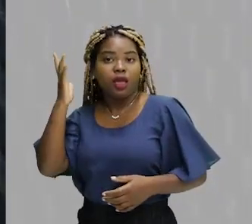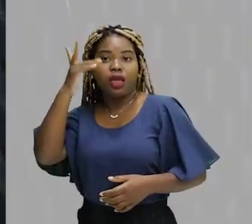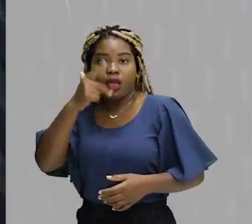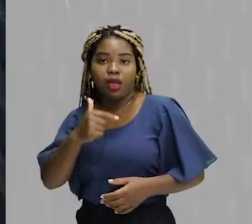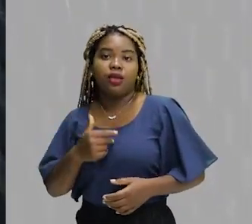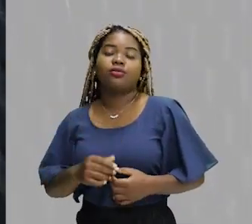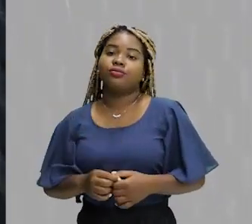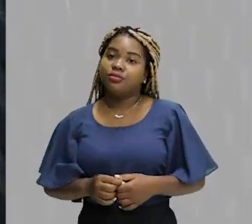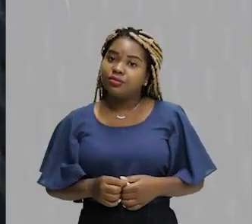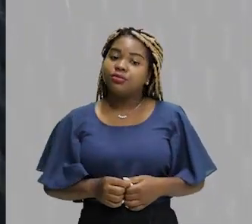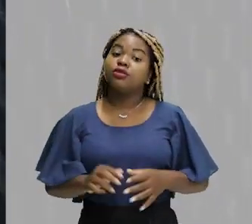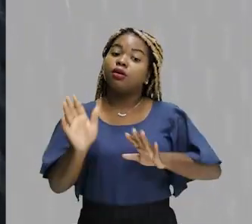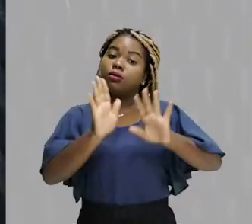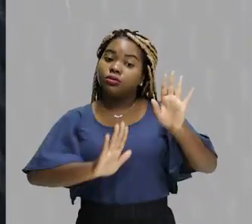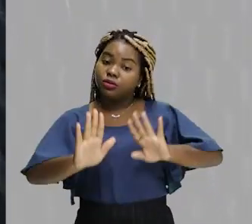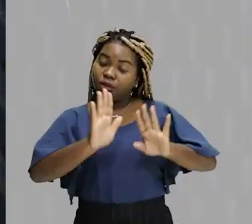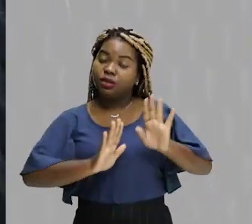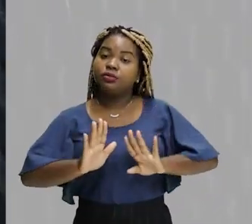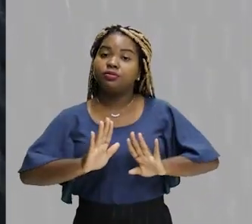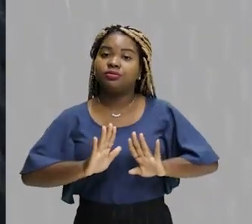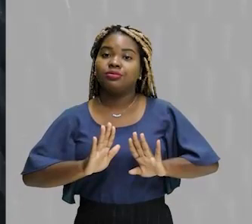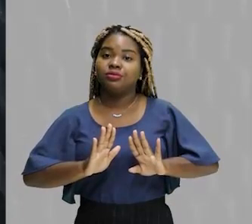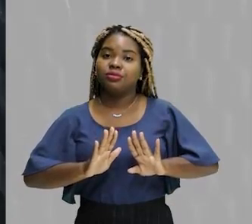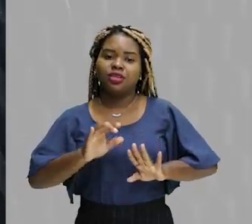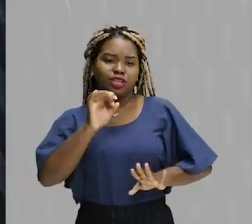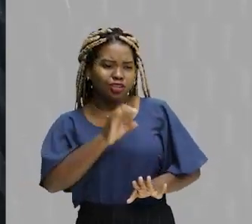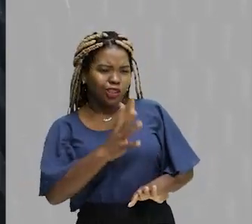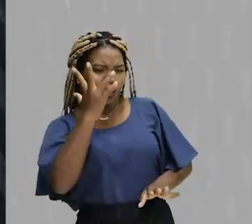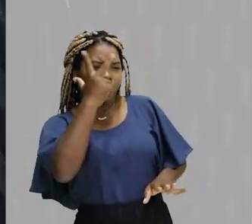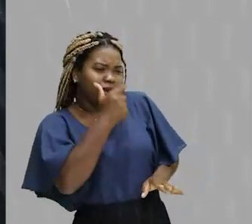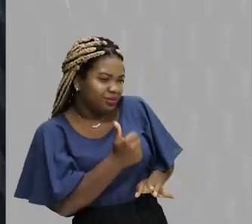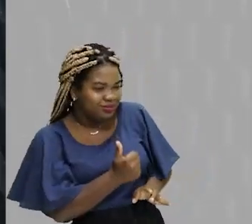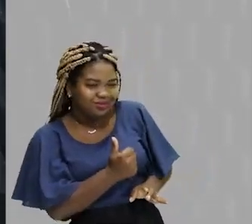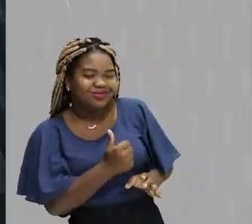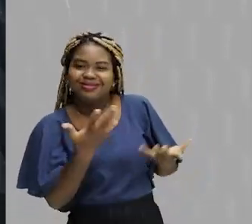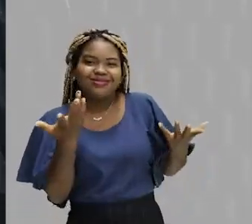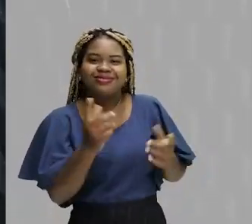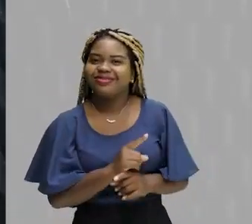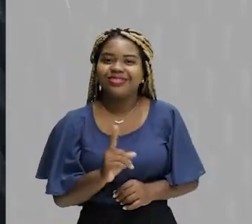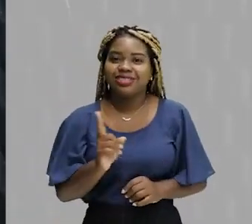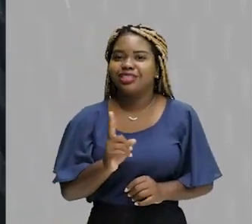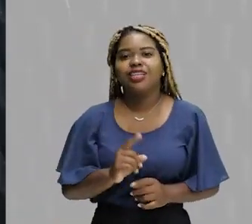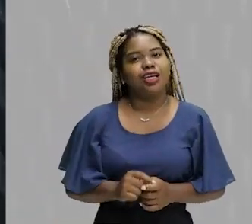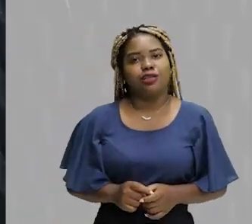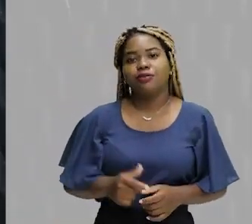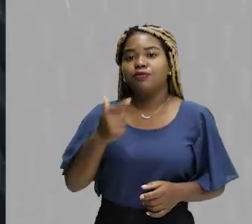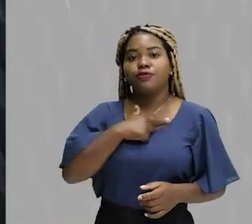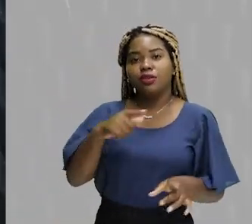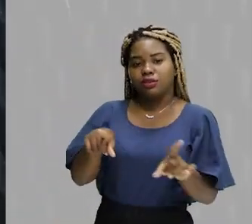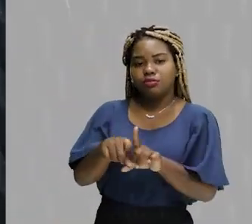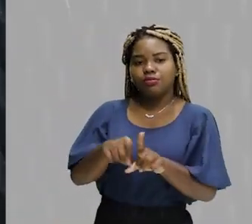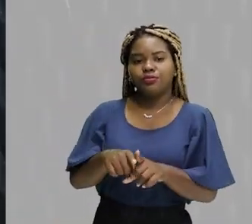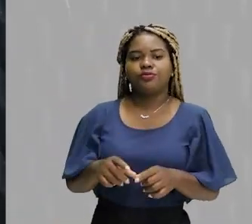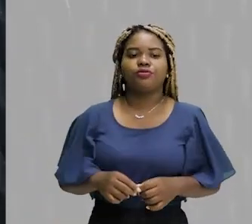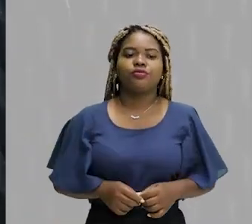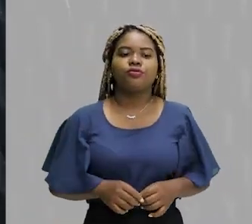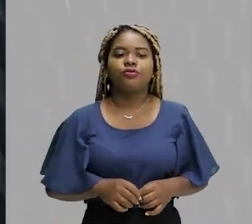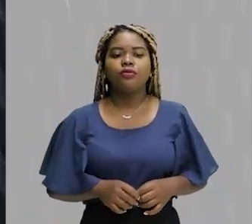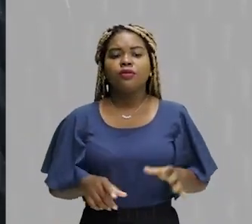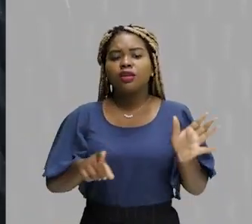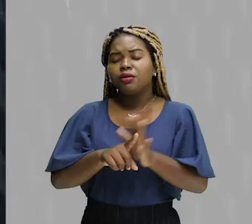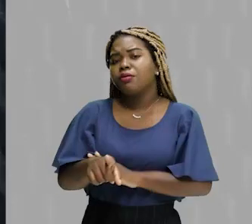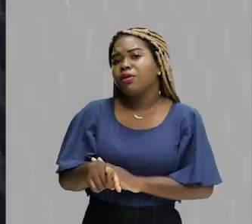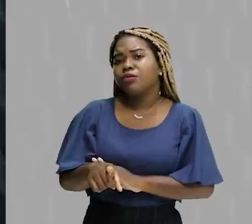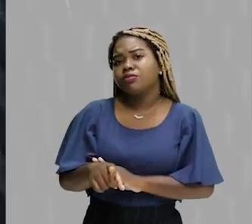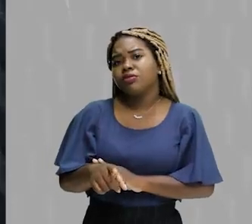Então, tenhamos muito cuidado com isso, viu? Não é só da beleza. Existe o outro lado, ok? E aqui a pergunta é